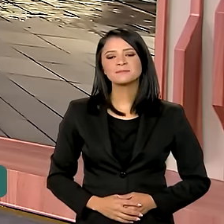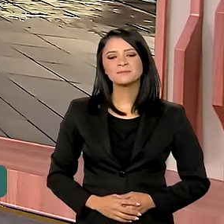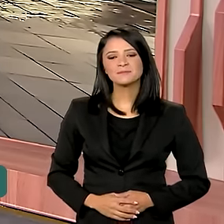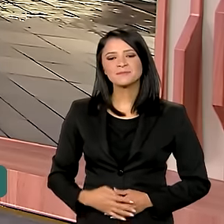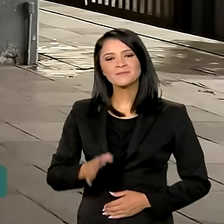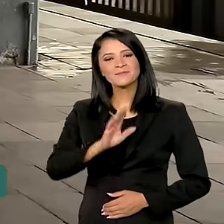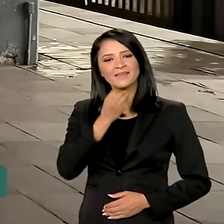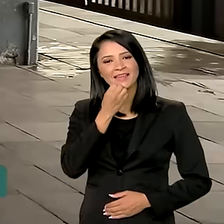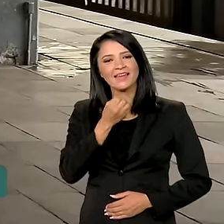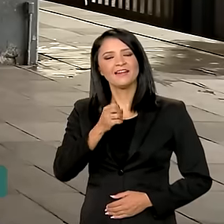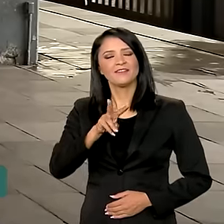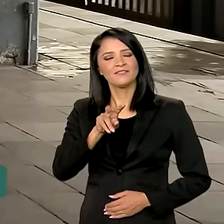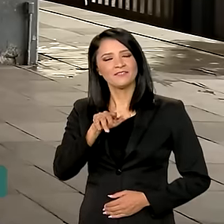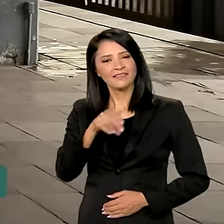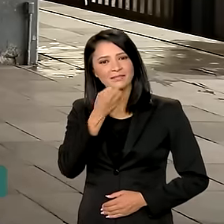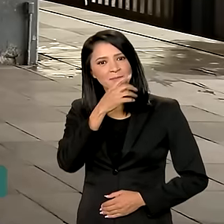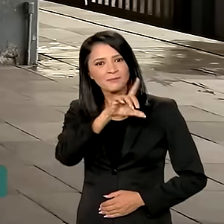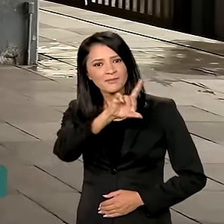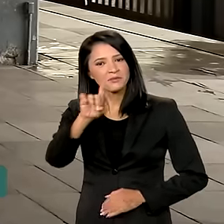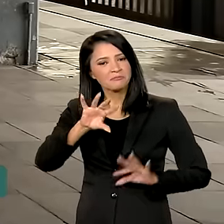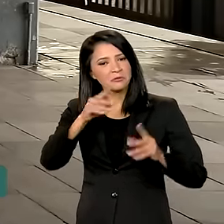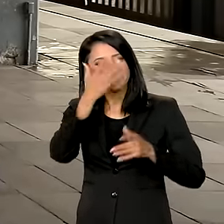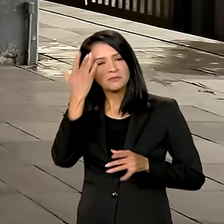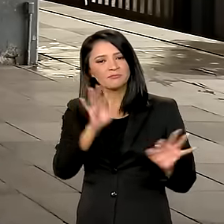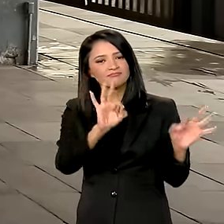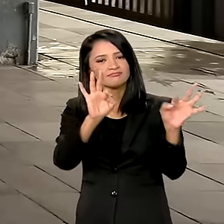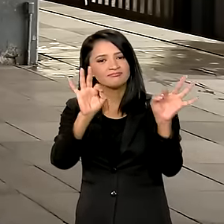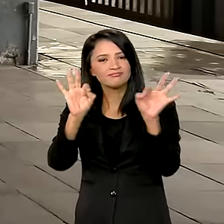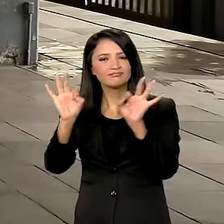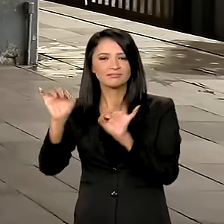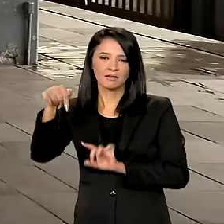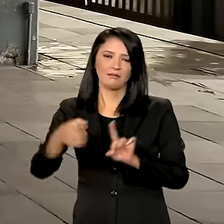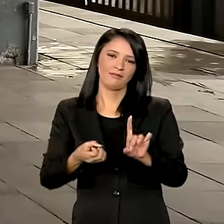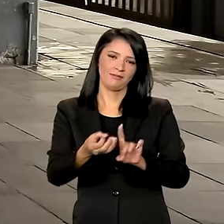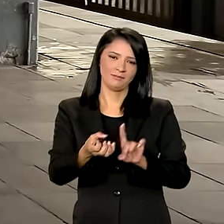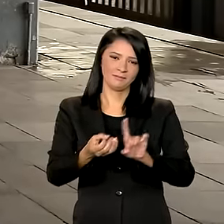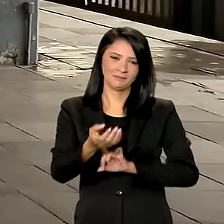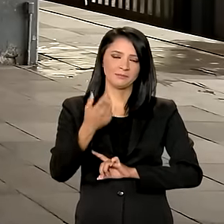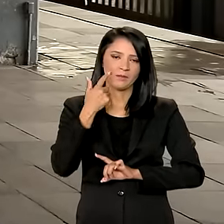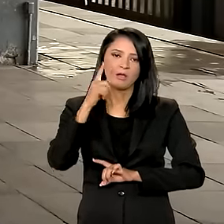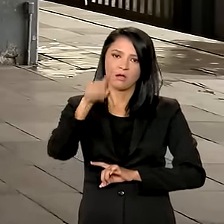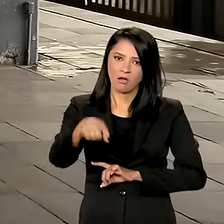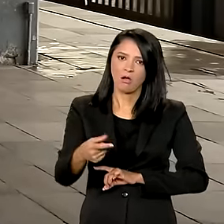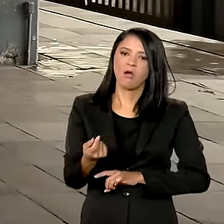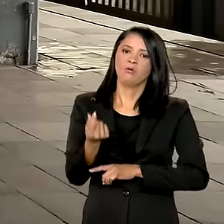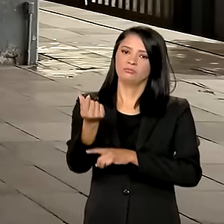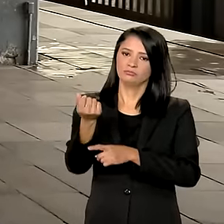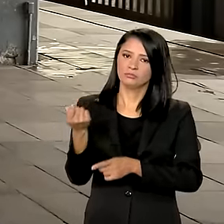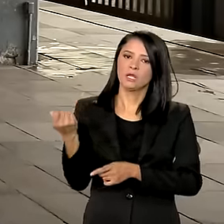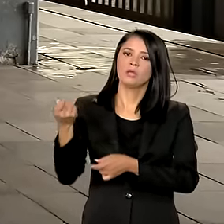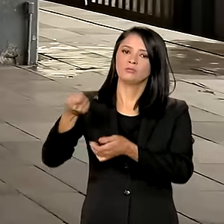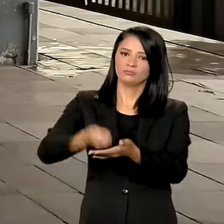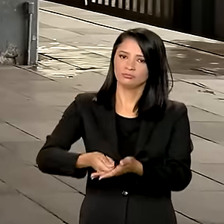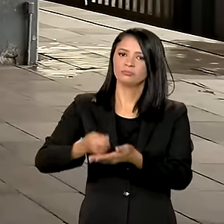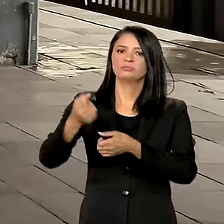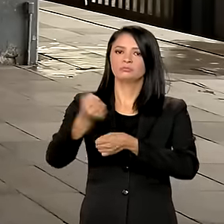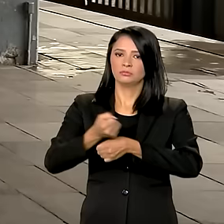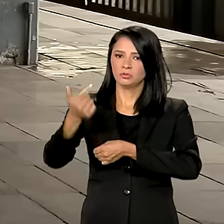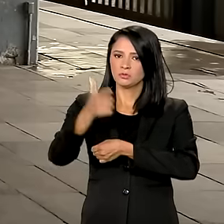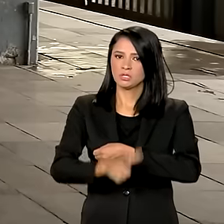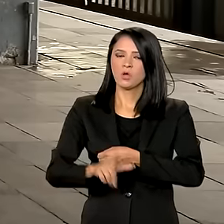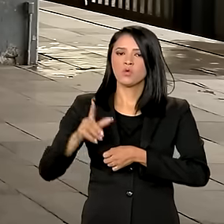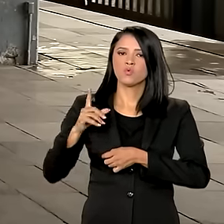Olá, Vanessa. Bom dia para você. Bom dia a todos que nos acompanham aqui no canal Gov. O auxílio reconstrução no valor de R 5